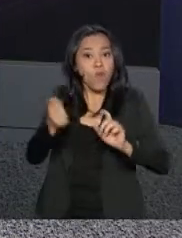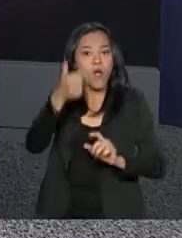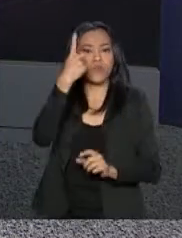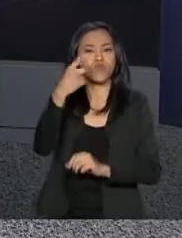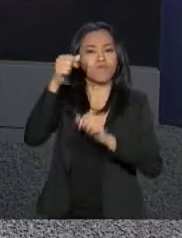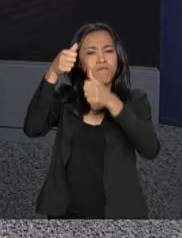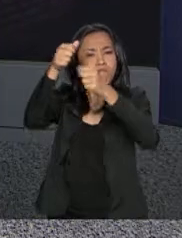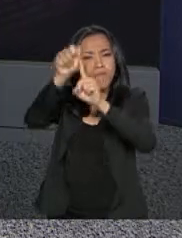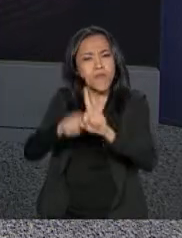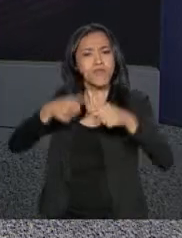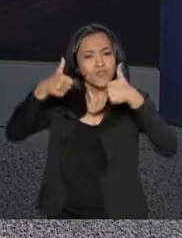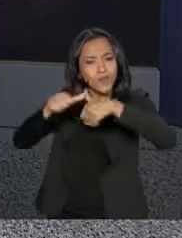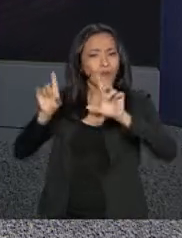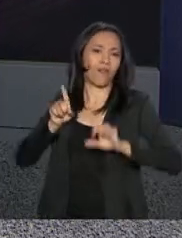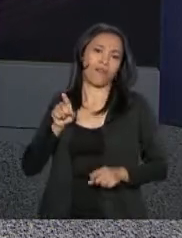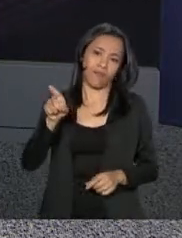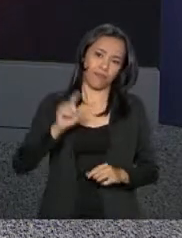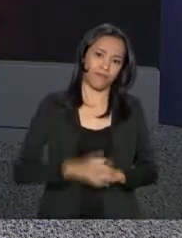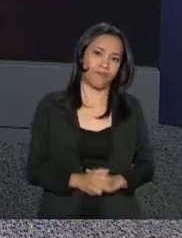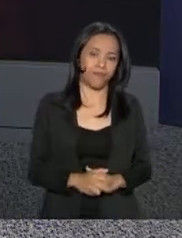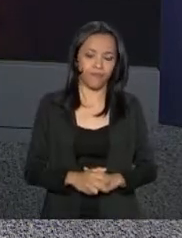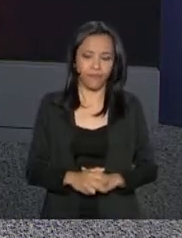viajando pelo continente gelado.